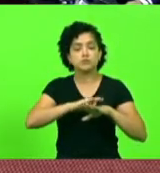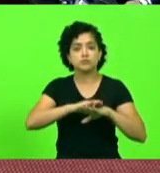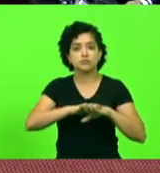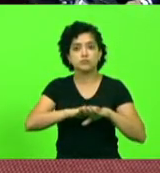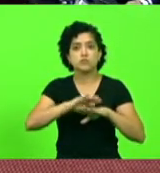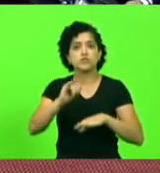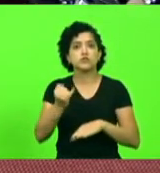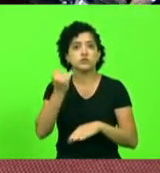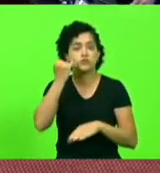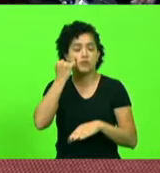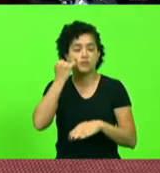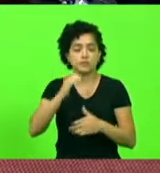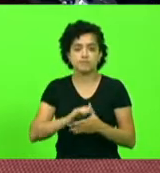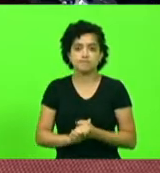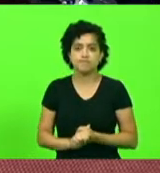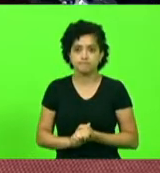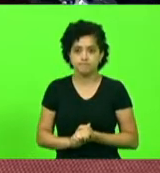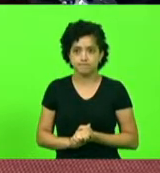Gessé Lopes.